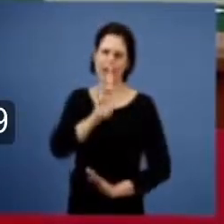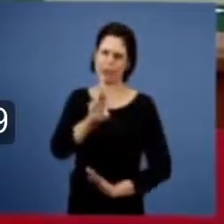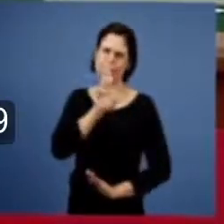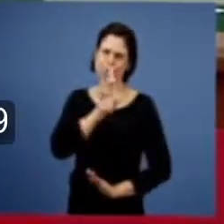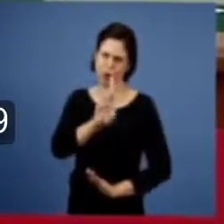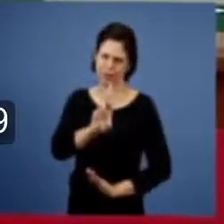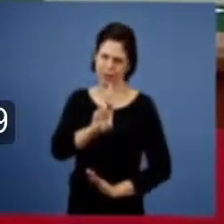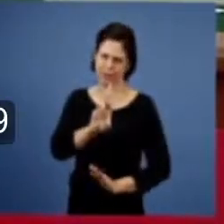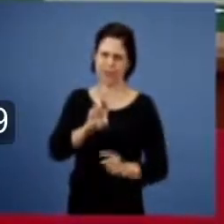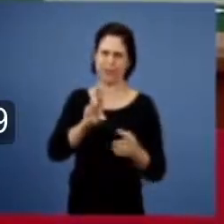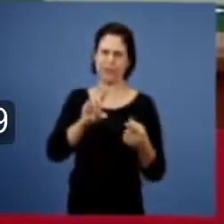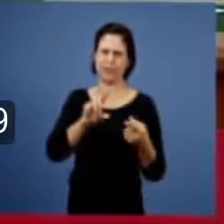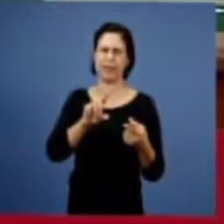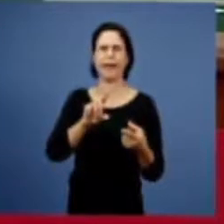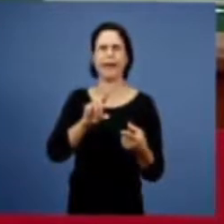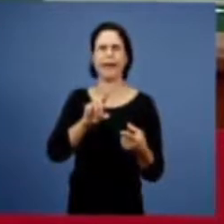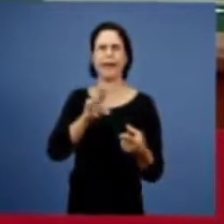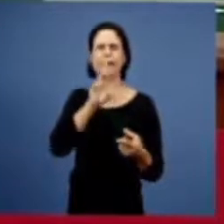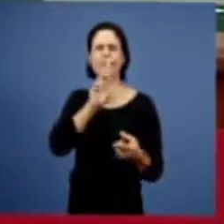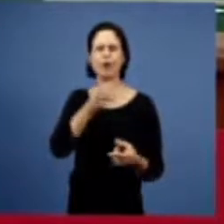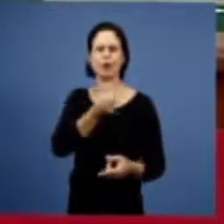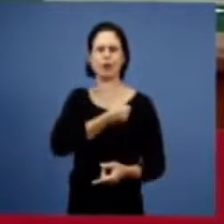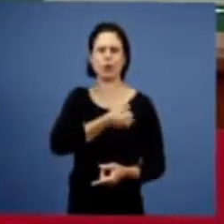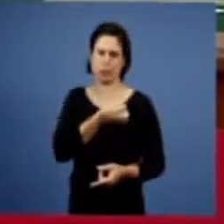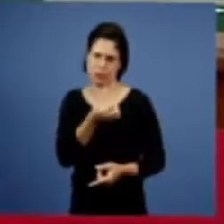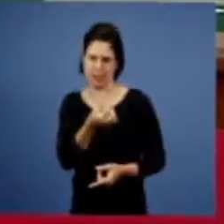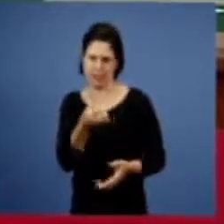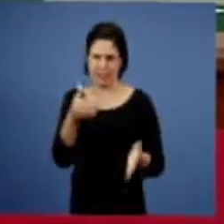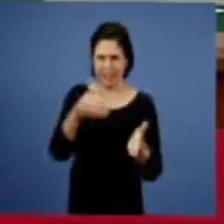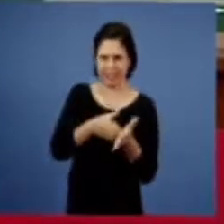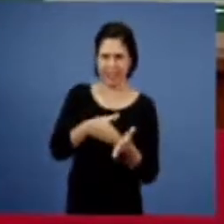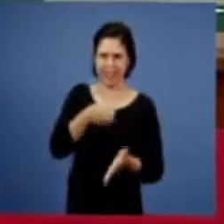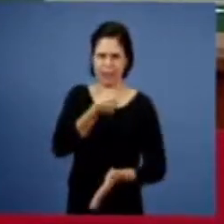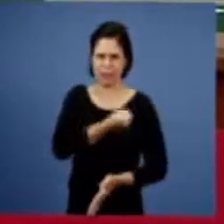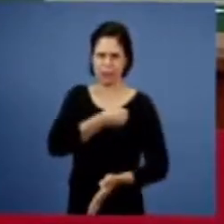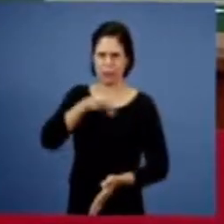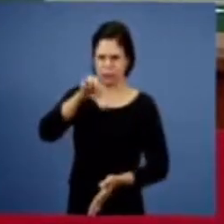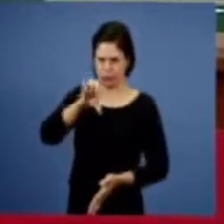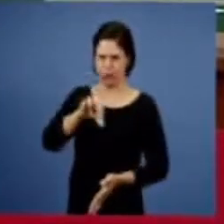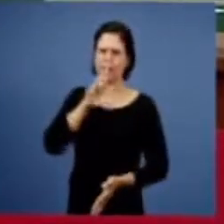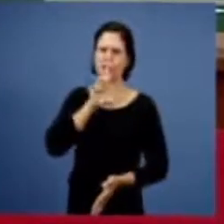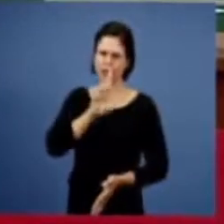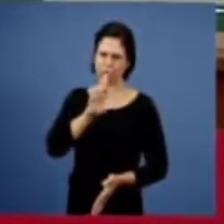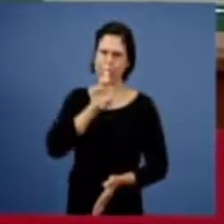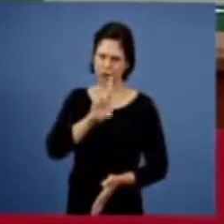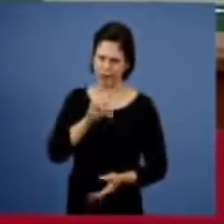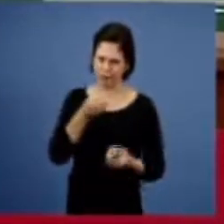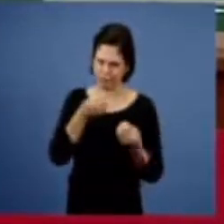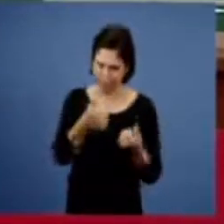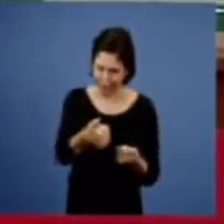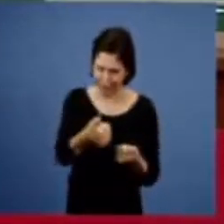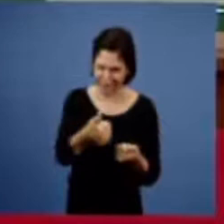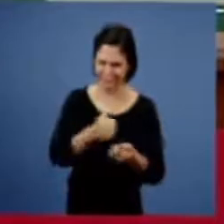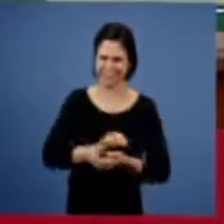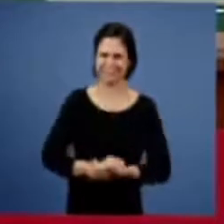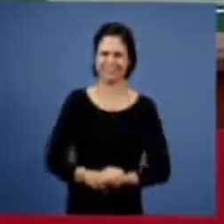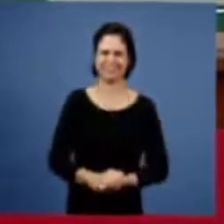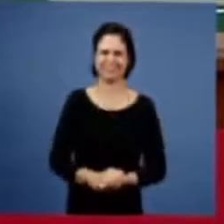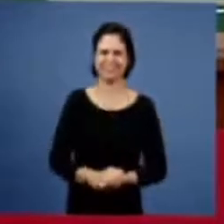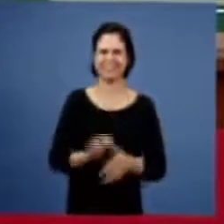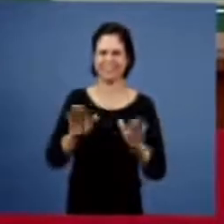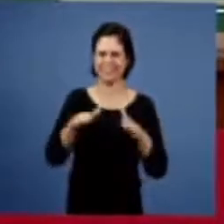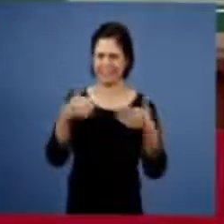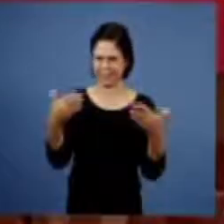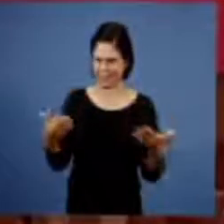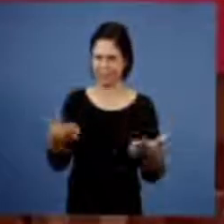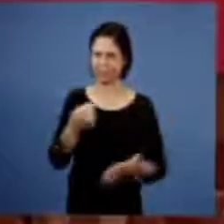de número 6 até número 9, e essas perguntas, essas que foram publicadas para conhecimento dos irmãos. Então nós